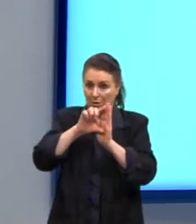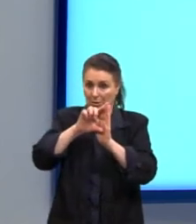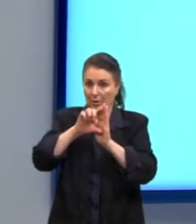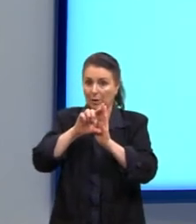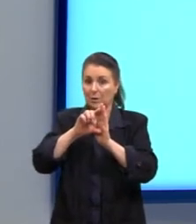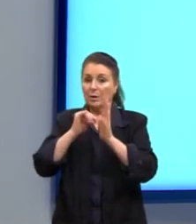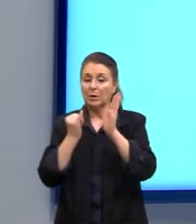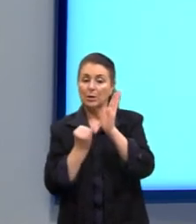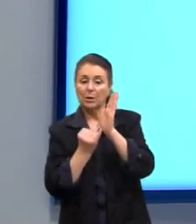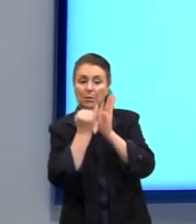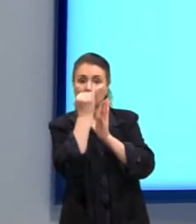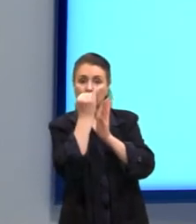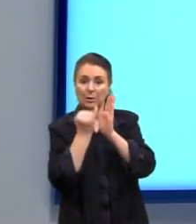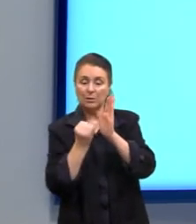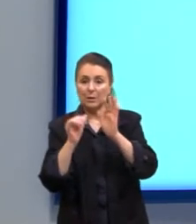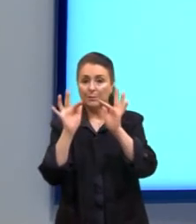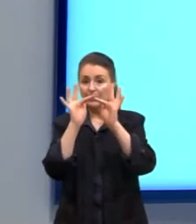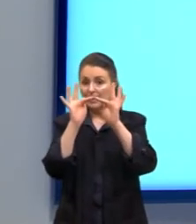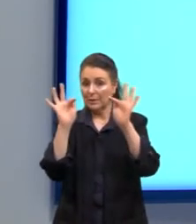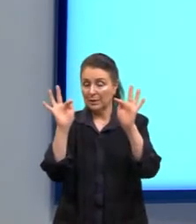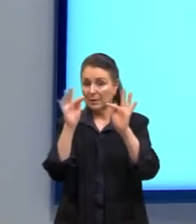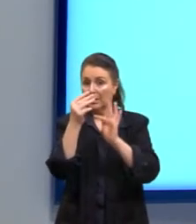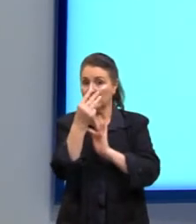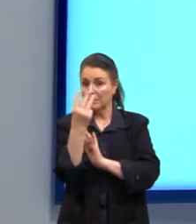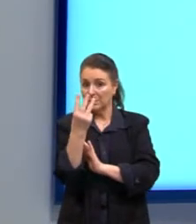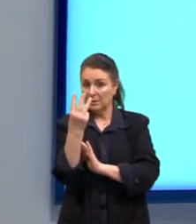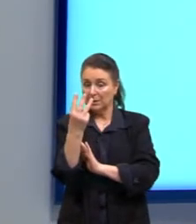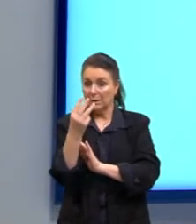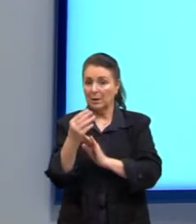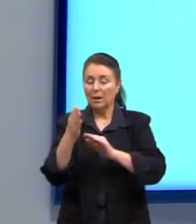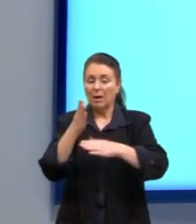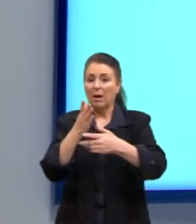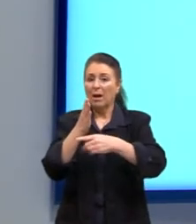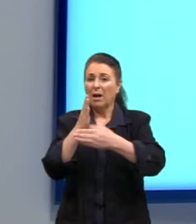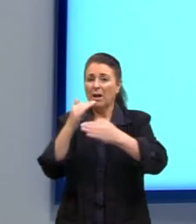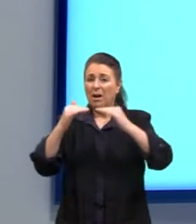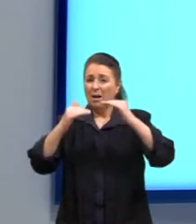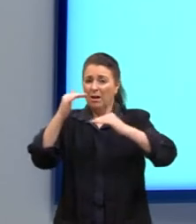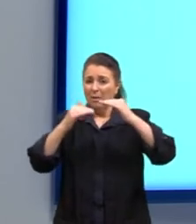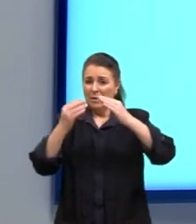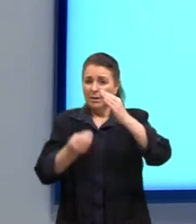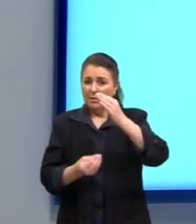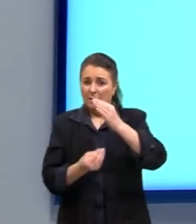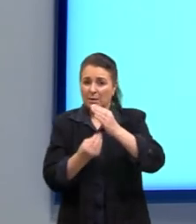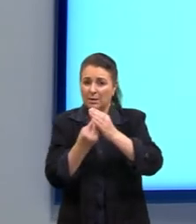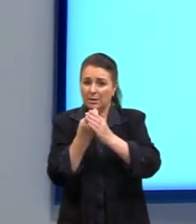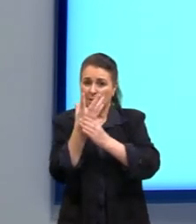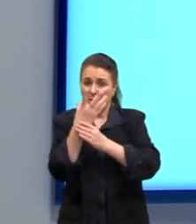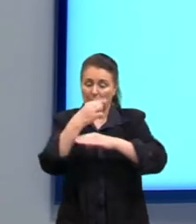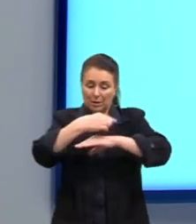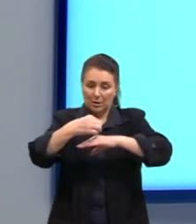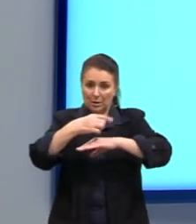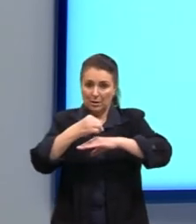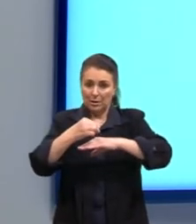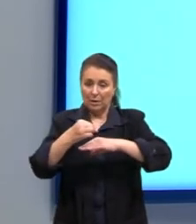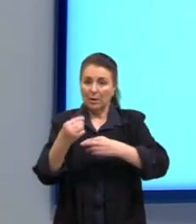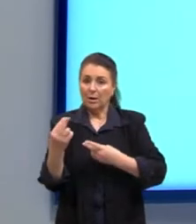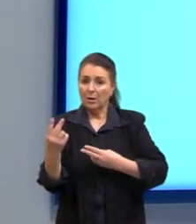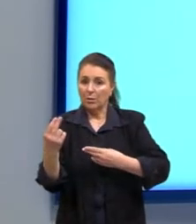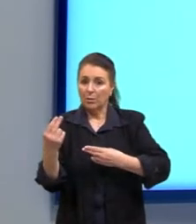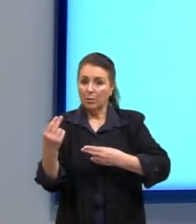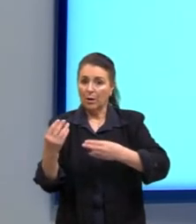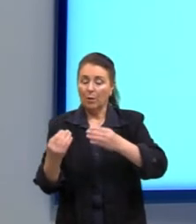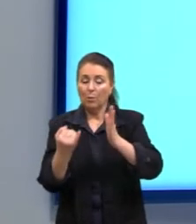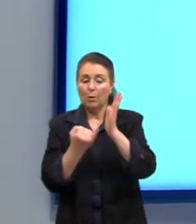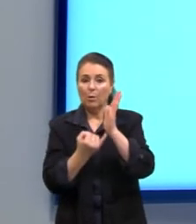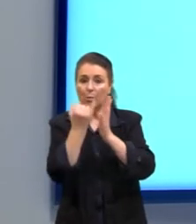A terceira frase, a média de germinação das sementes é igual ao índice de germinação.